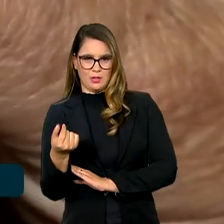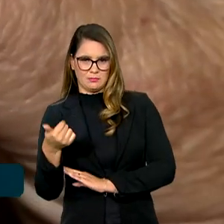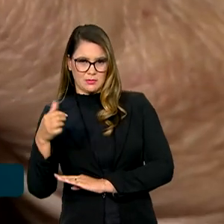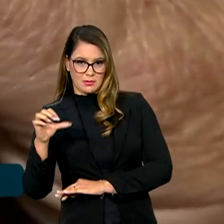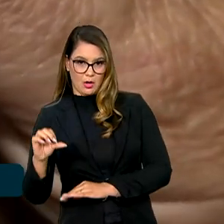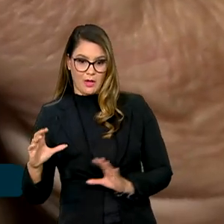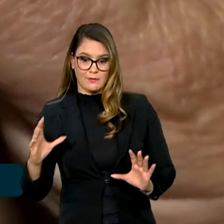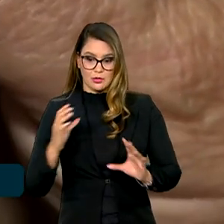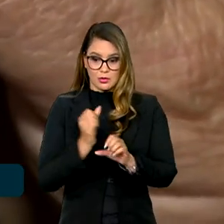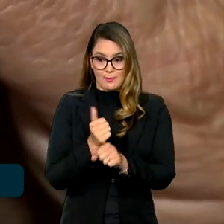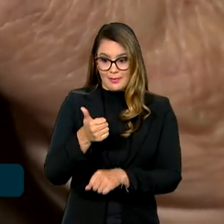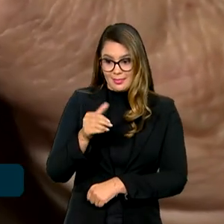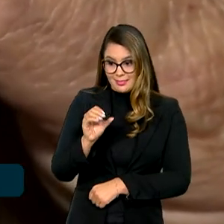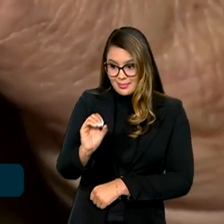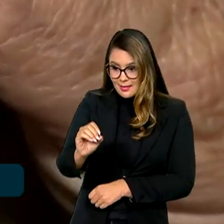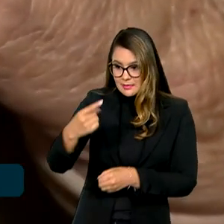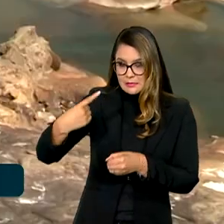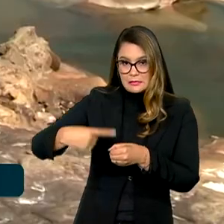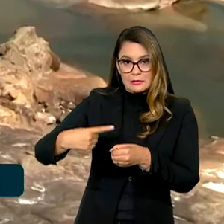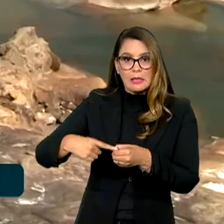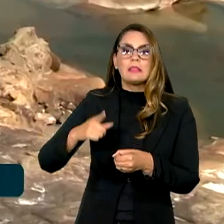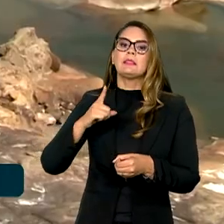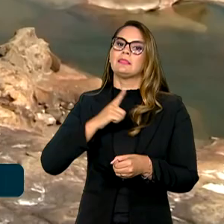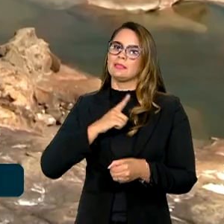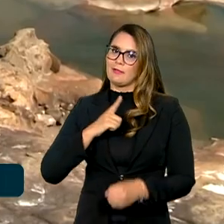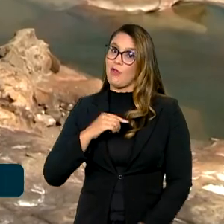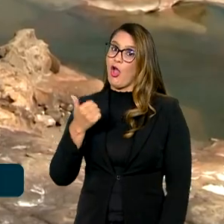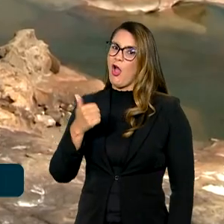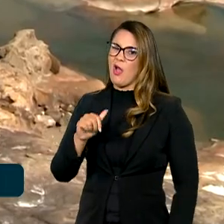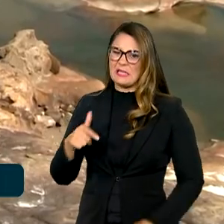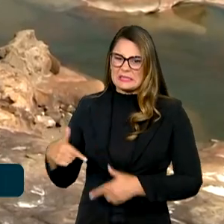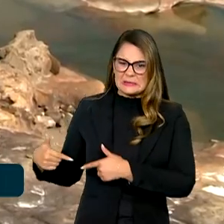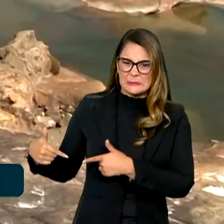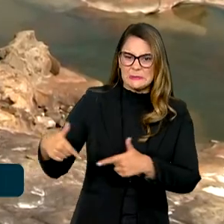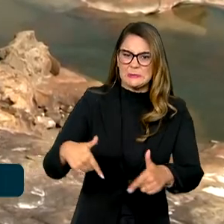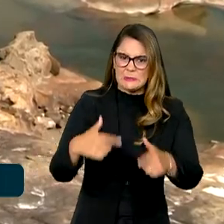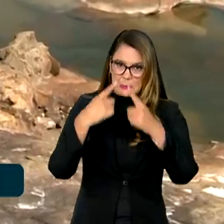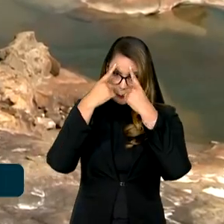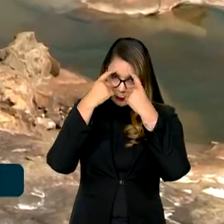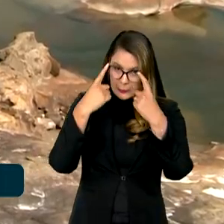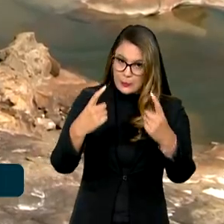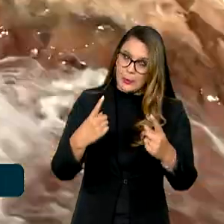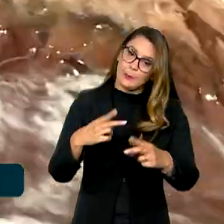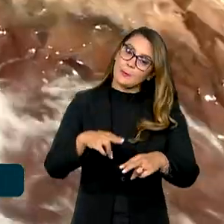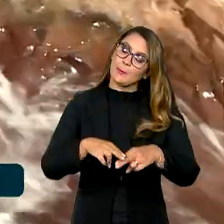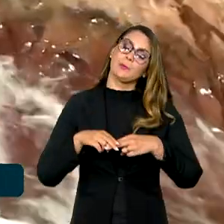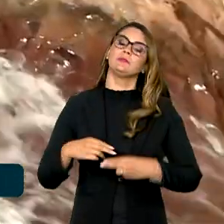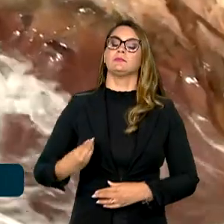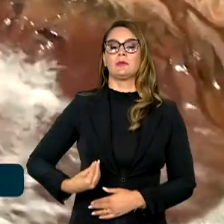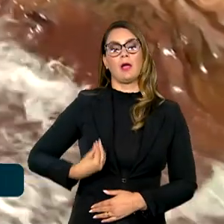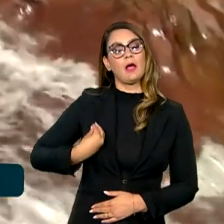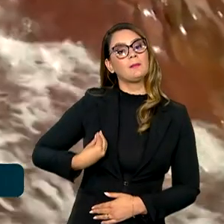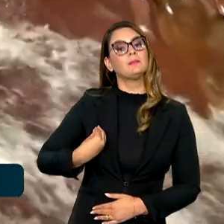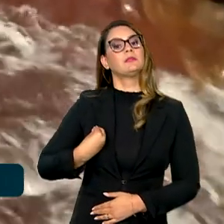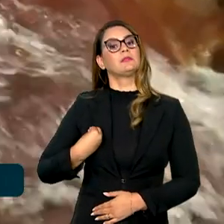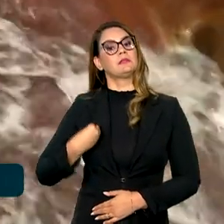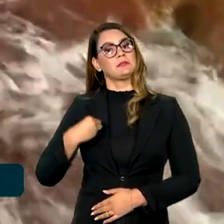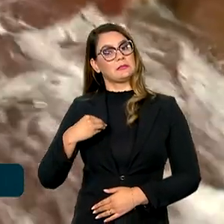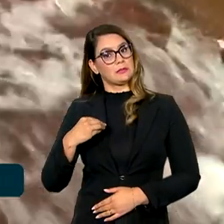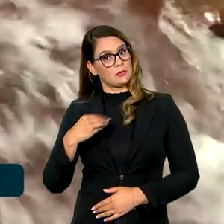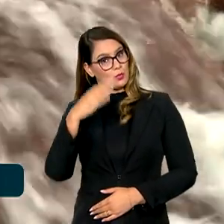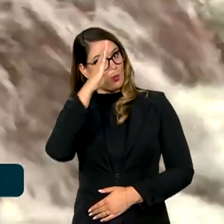10 cidades mineradoras sofreram 11 ações violentas. Portanto, a presença do Estado